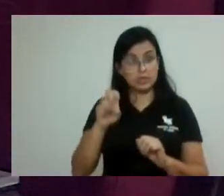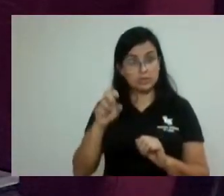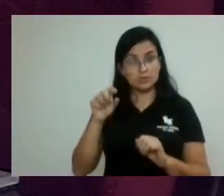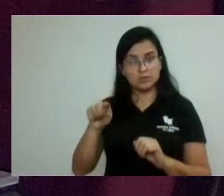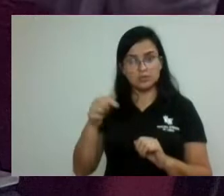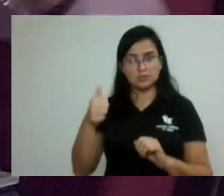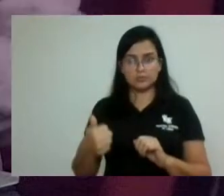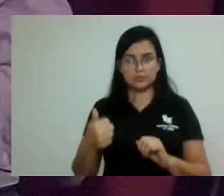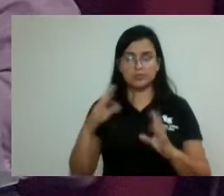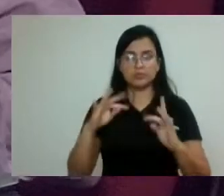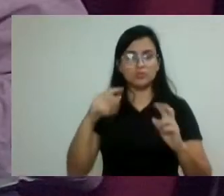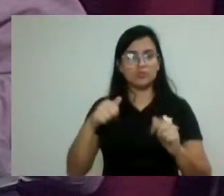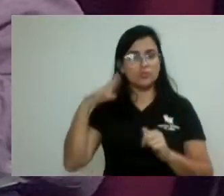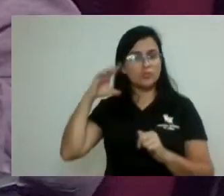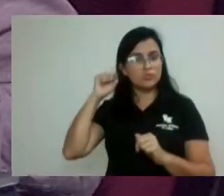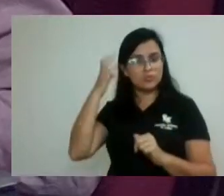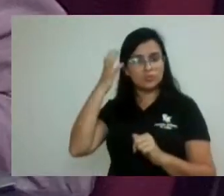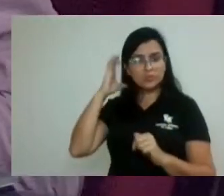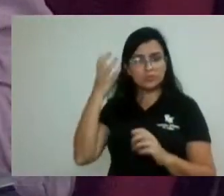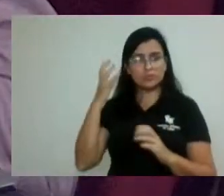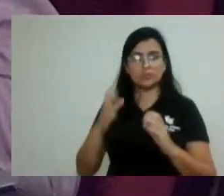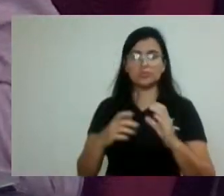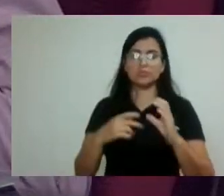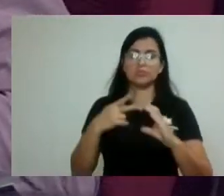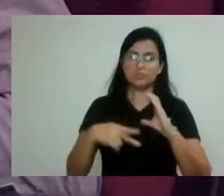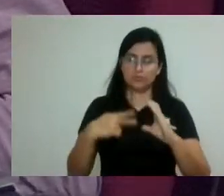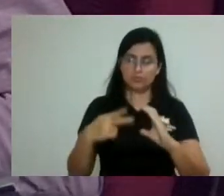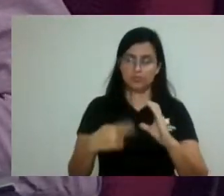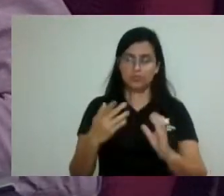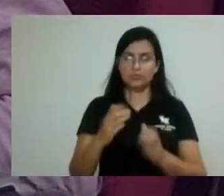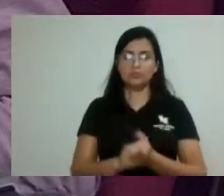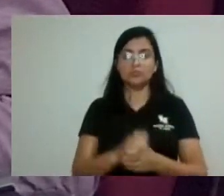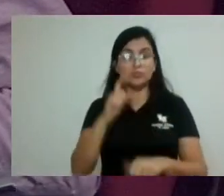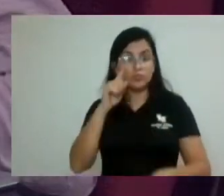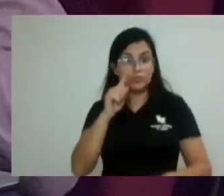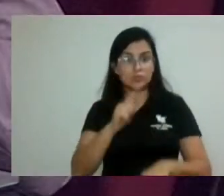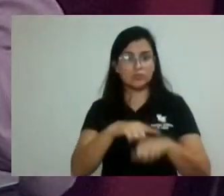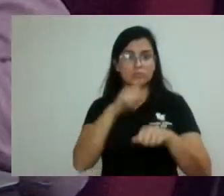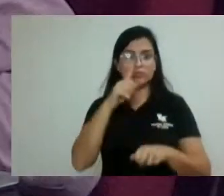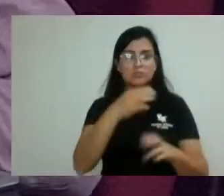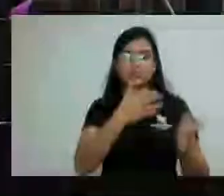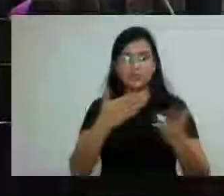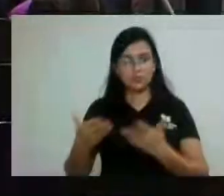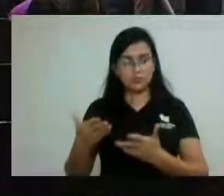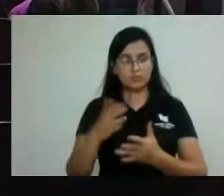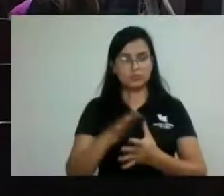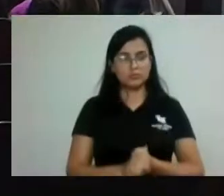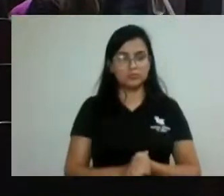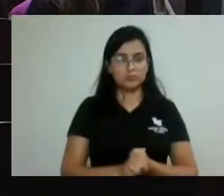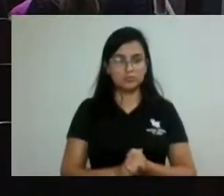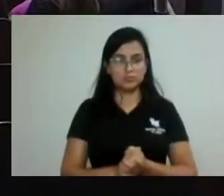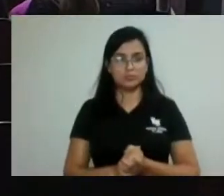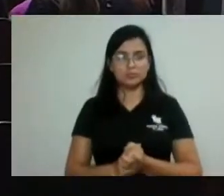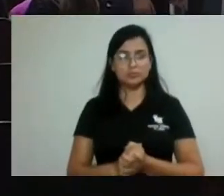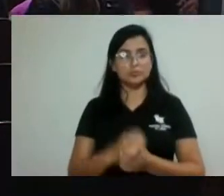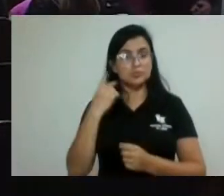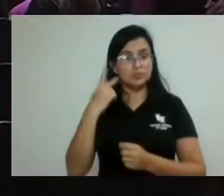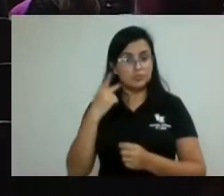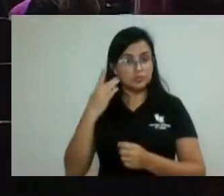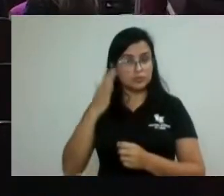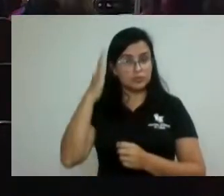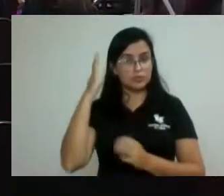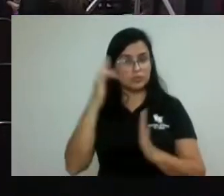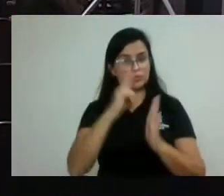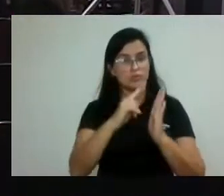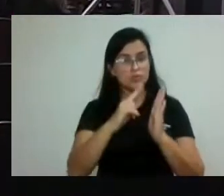da Rádio Câmara. Estando na hora regimental, convido o vereador Pardal, que proceda a chamada dos